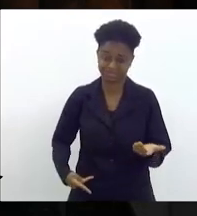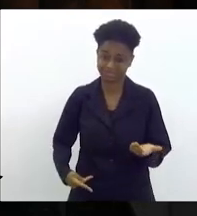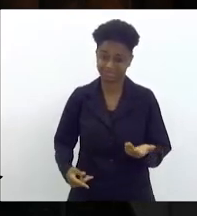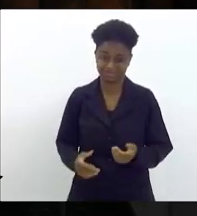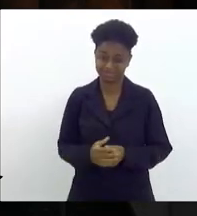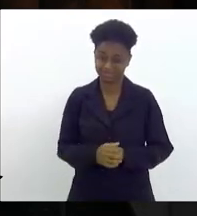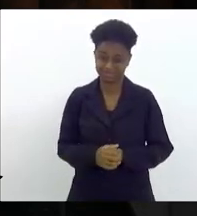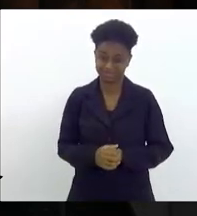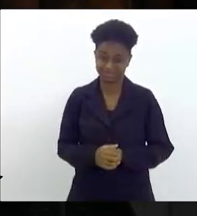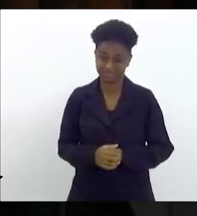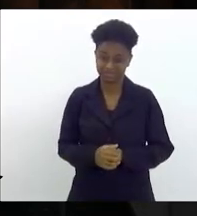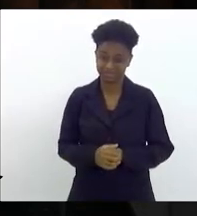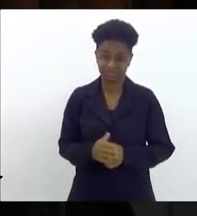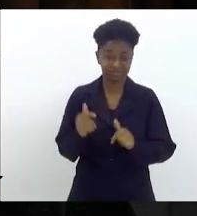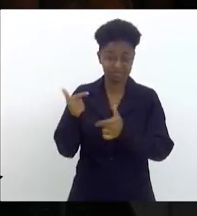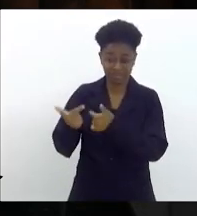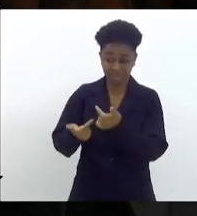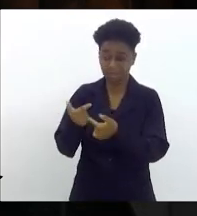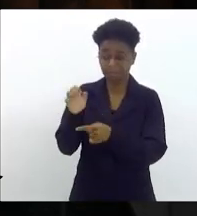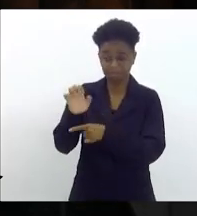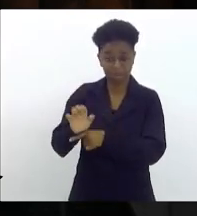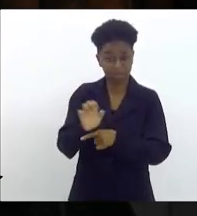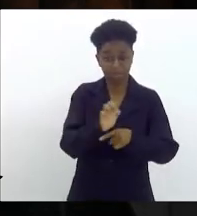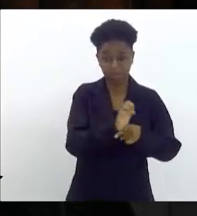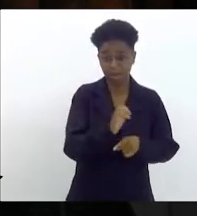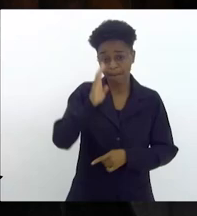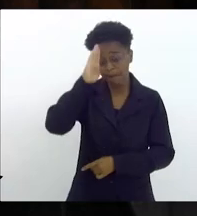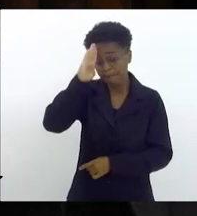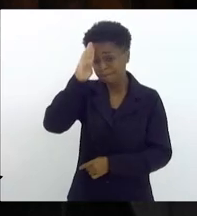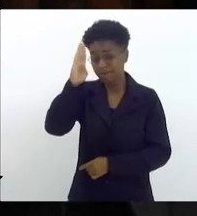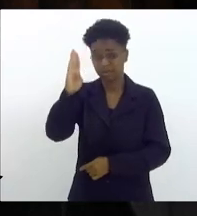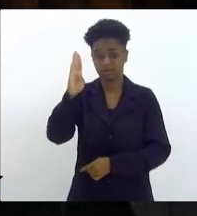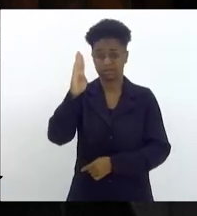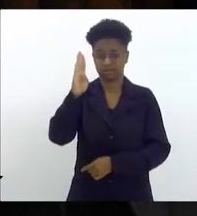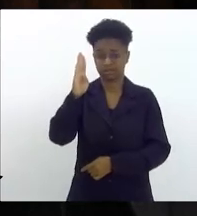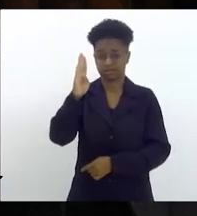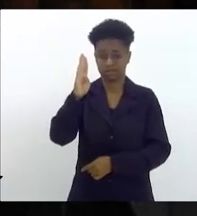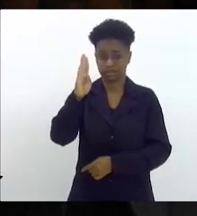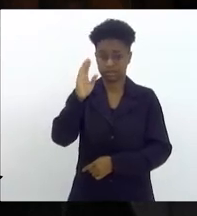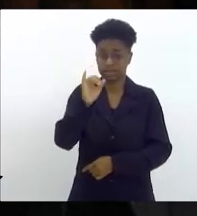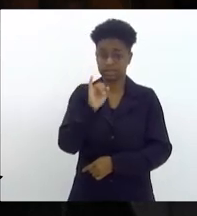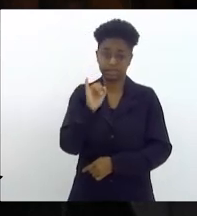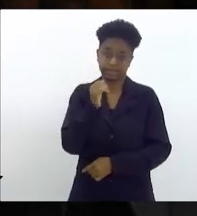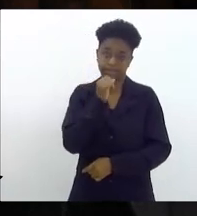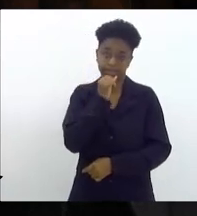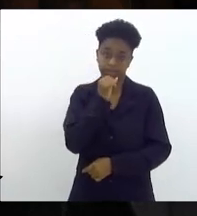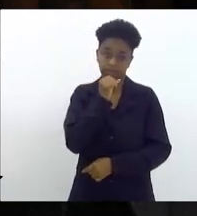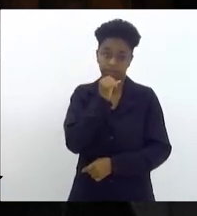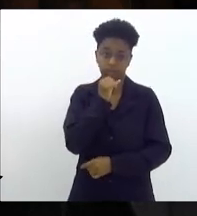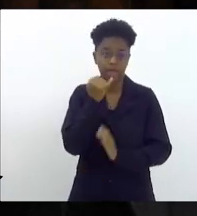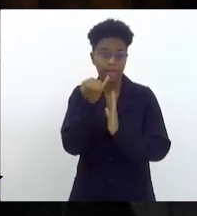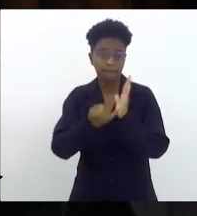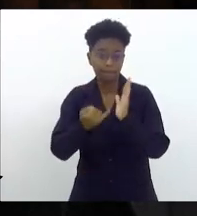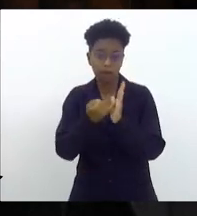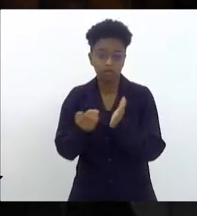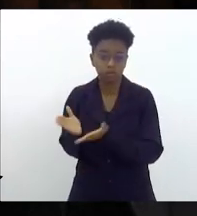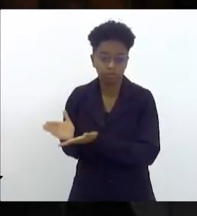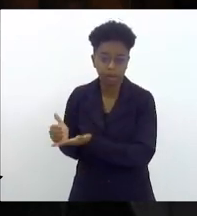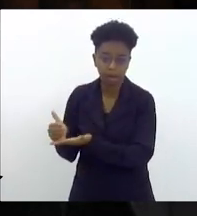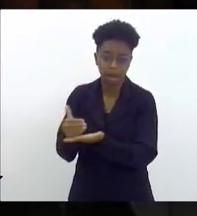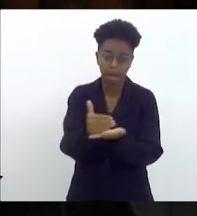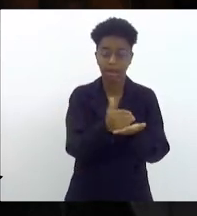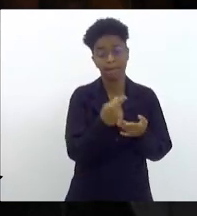as funções de Estado, principalmente aquelas de recolher os tributos, porque há